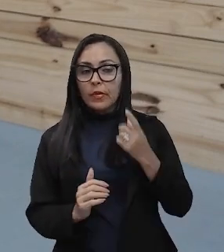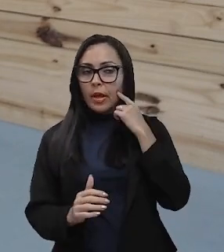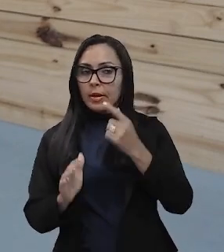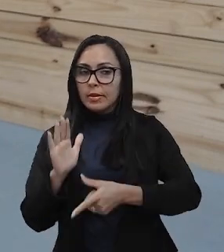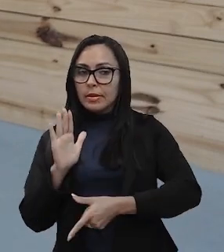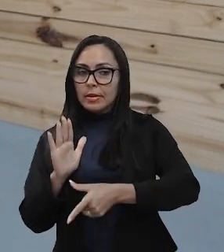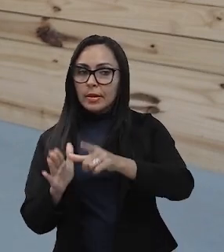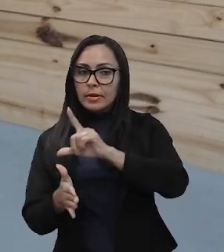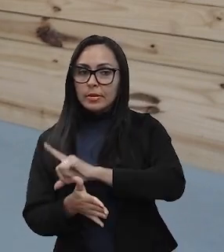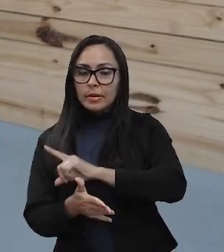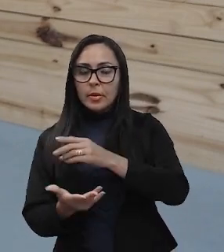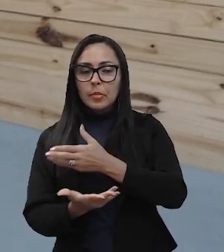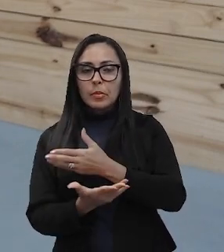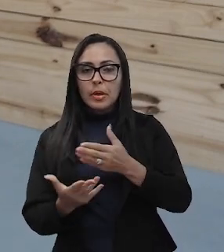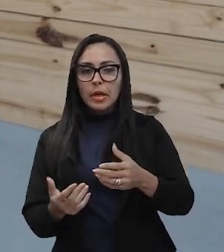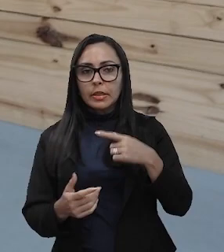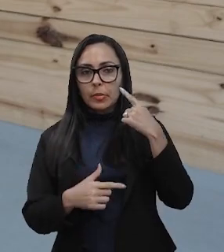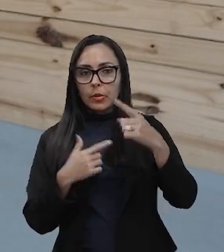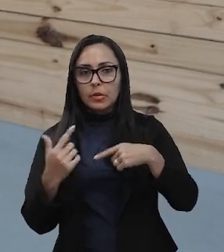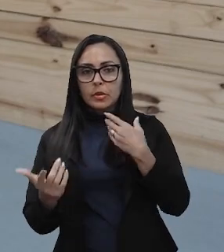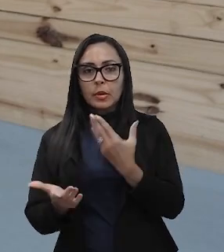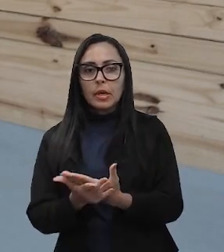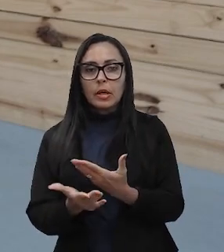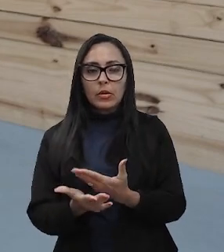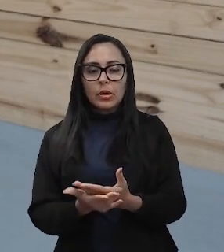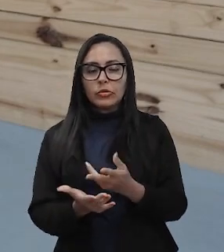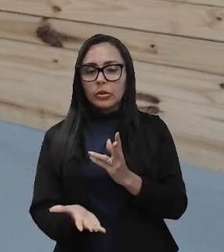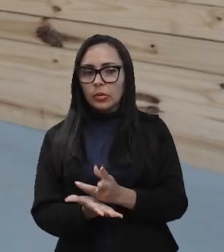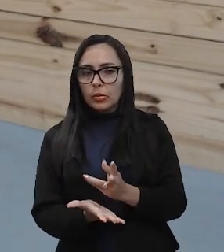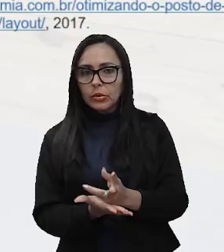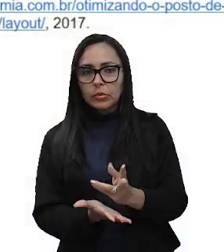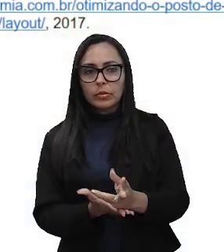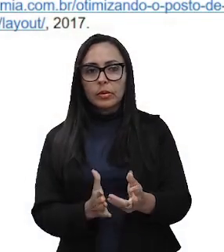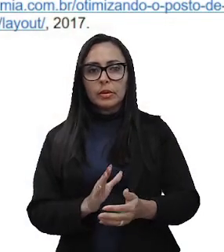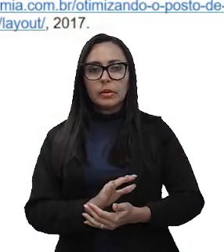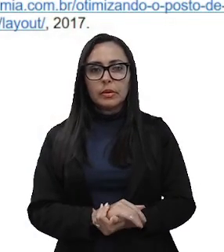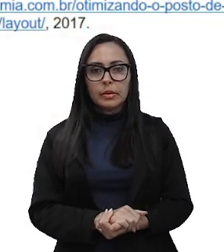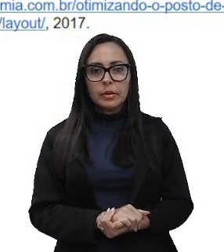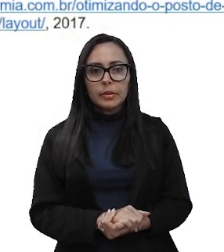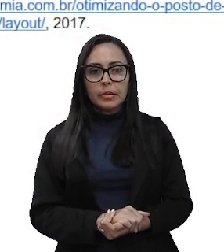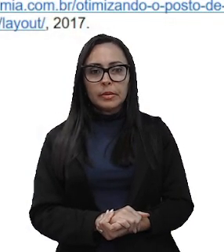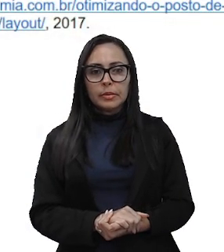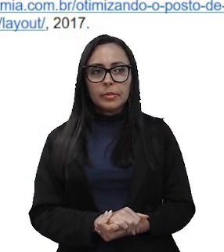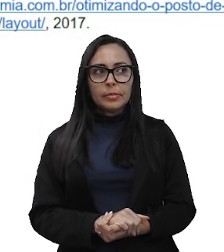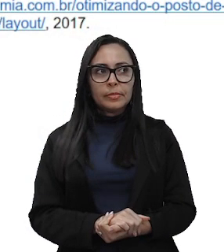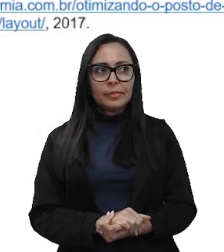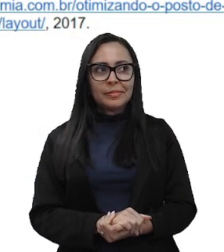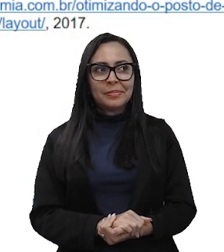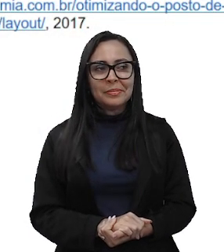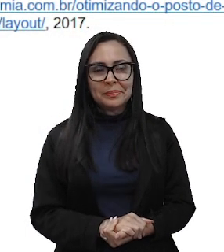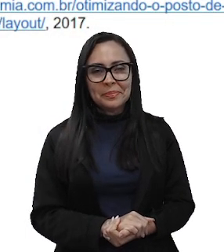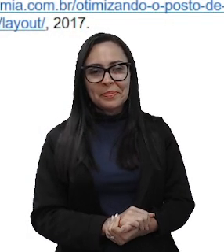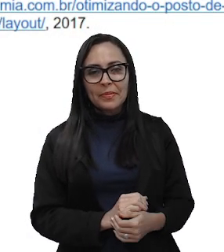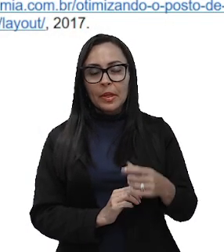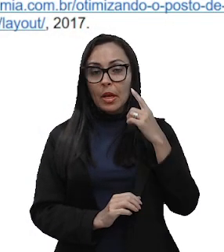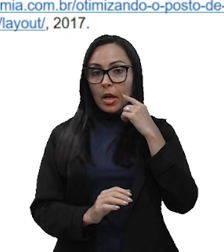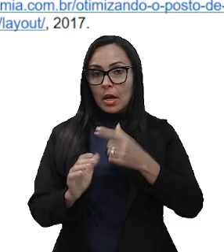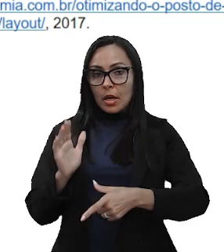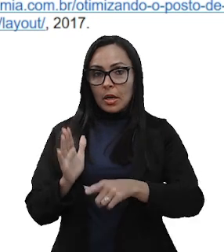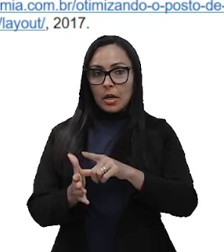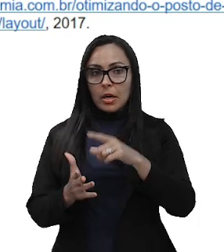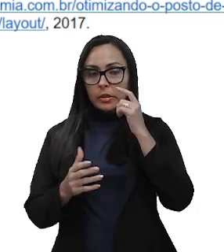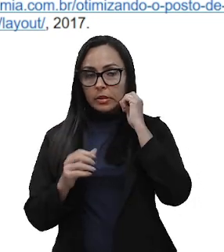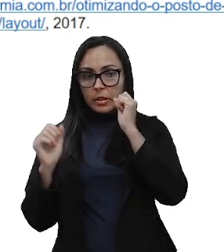esses critérios e numa próxima aula, a gente vai aprofundar essas questões, certo? E antes desse slide